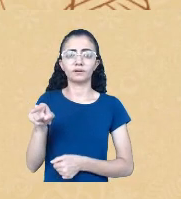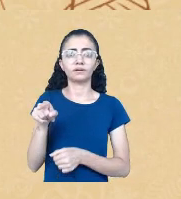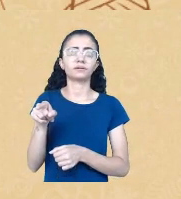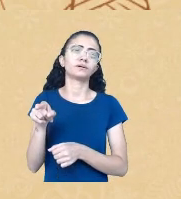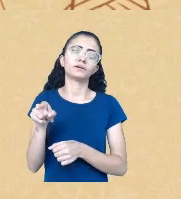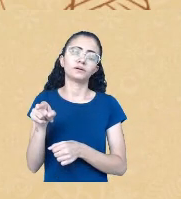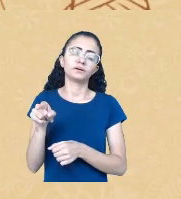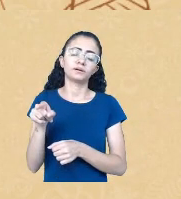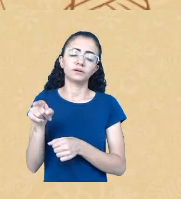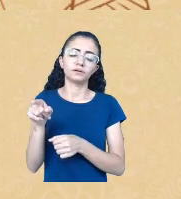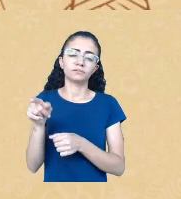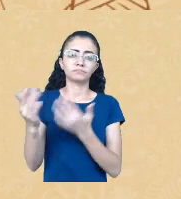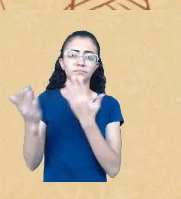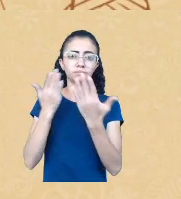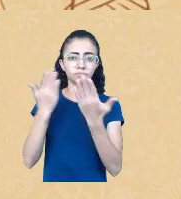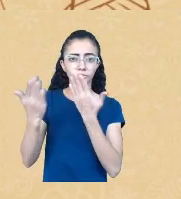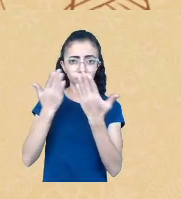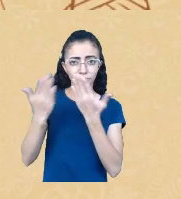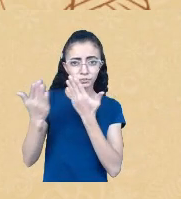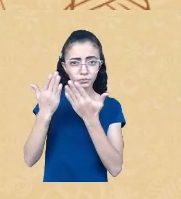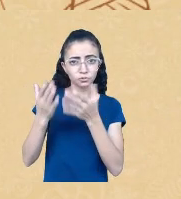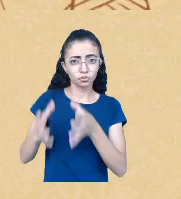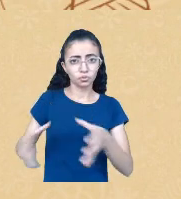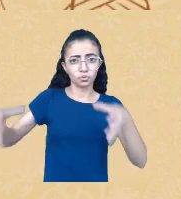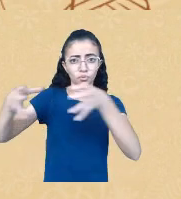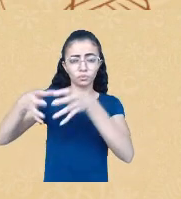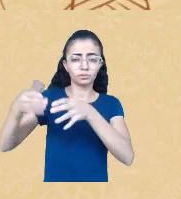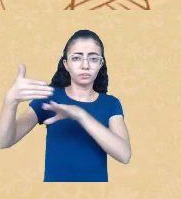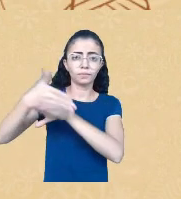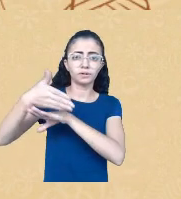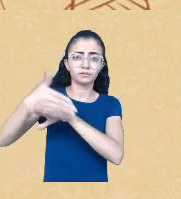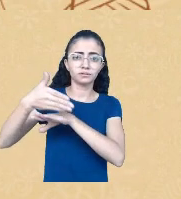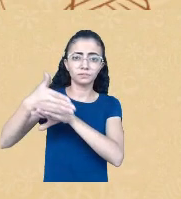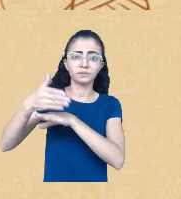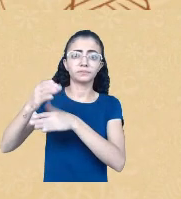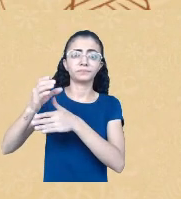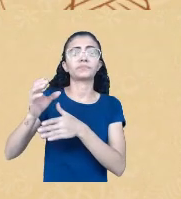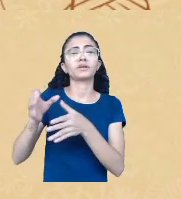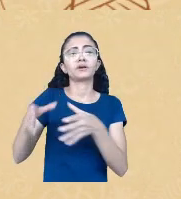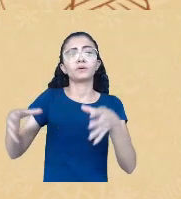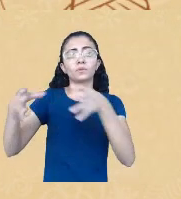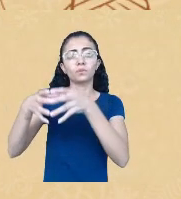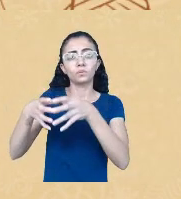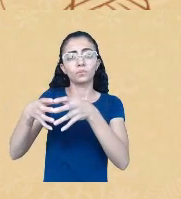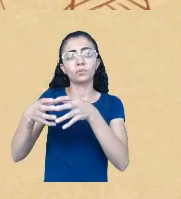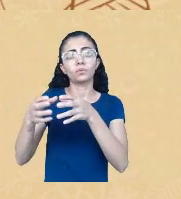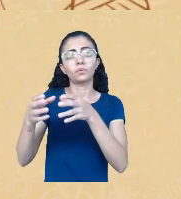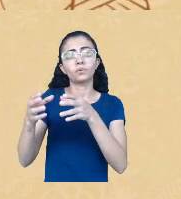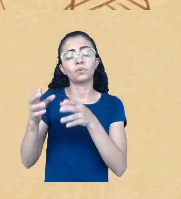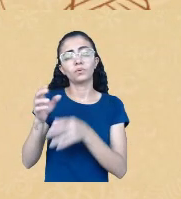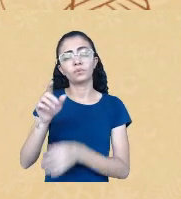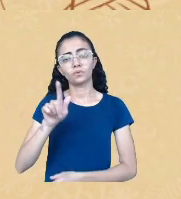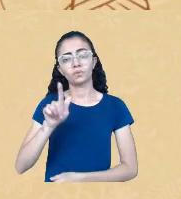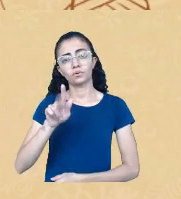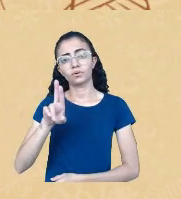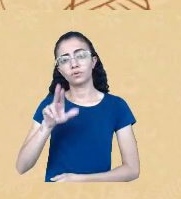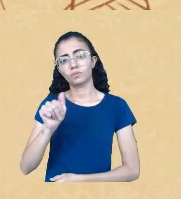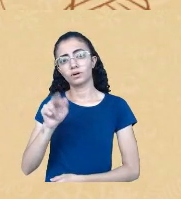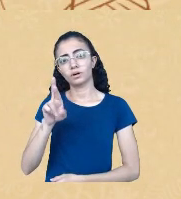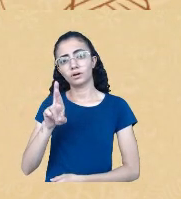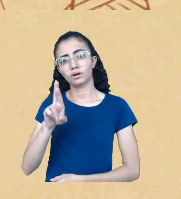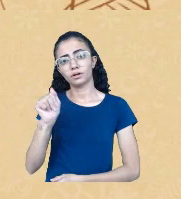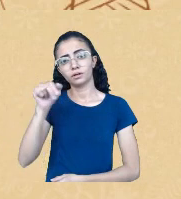psicólogos, psicólogos, da Comissão Guarani Ivirupá,